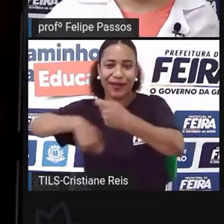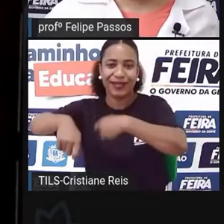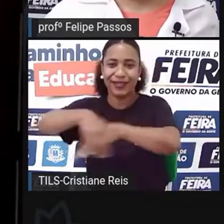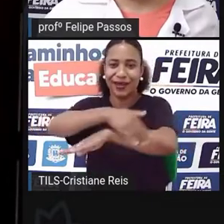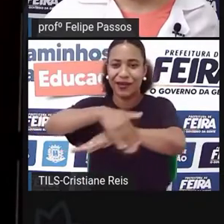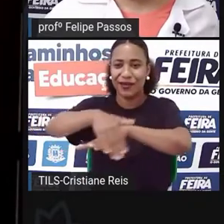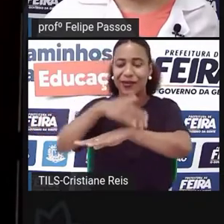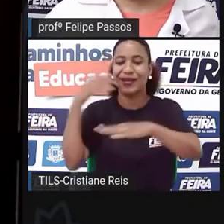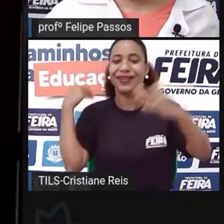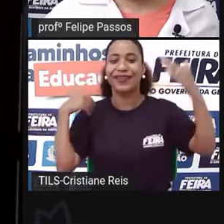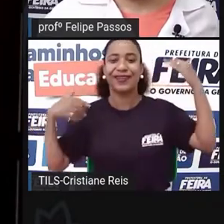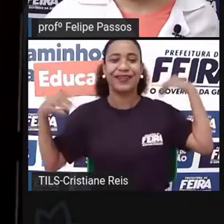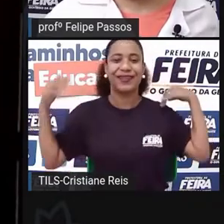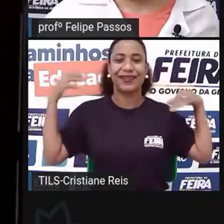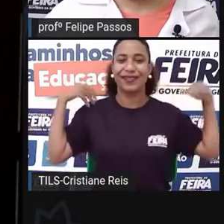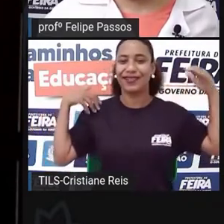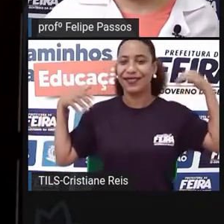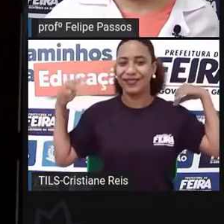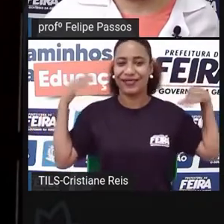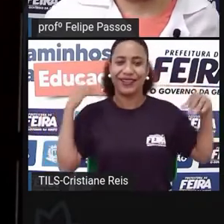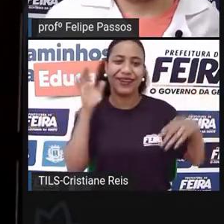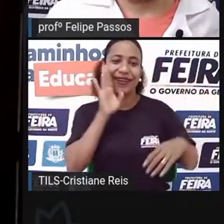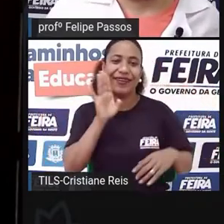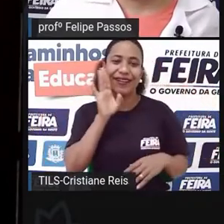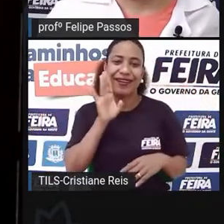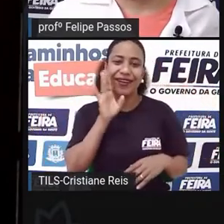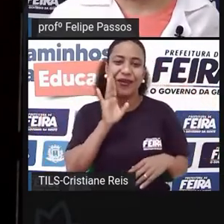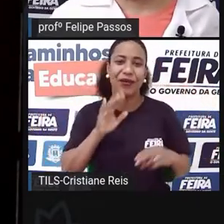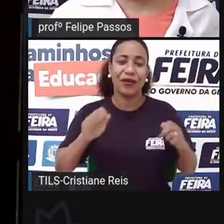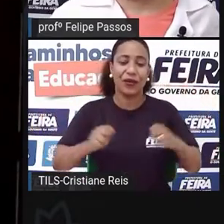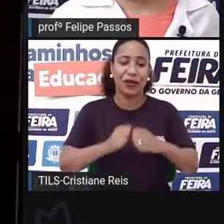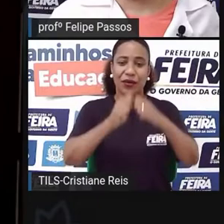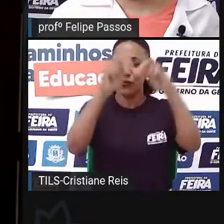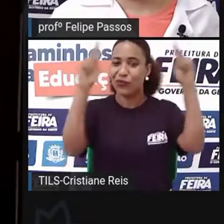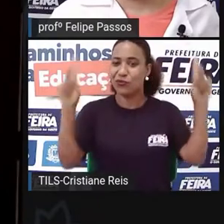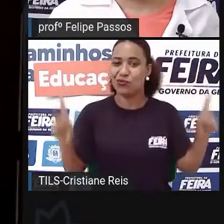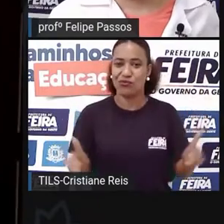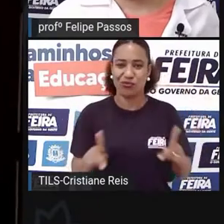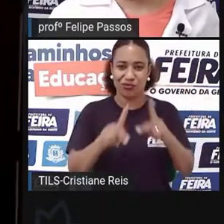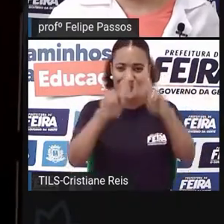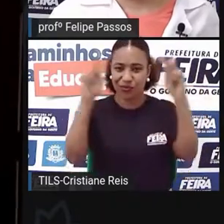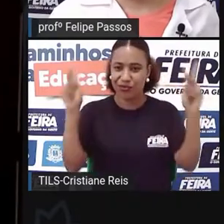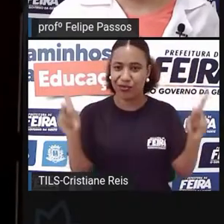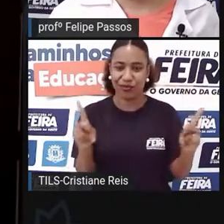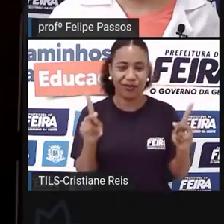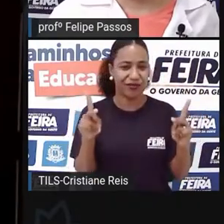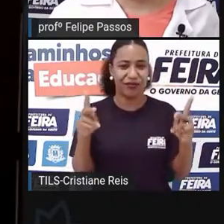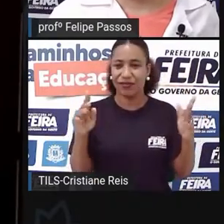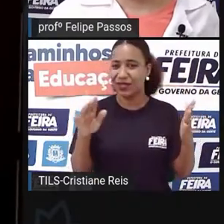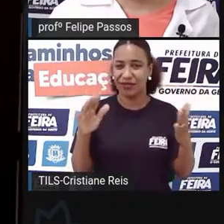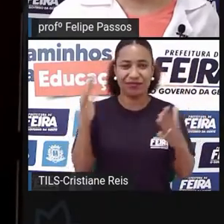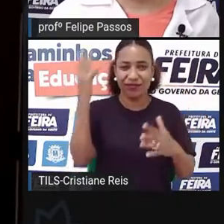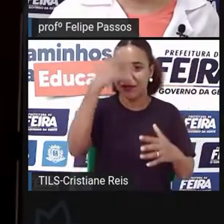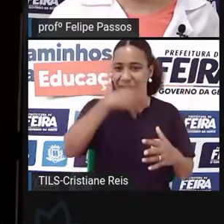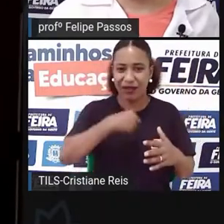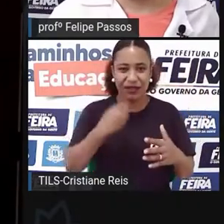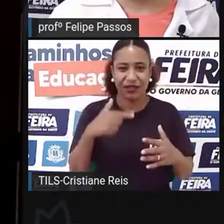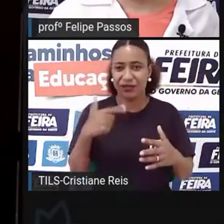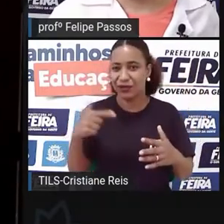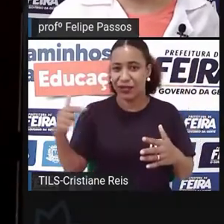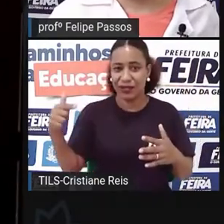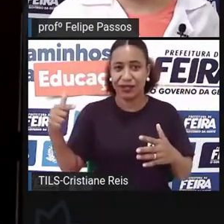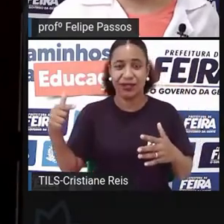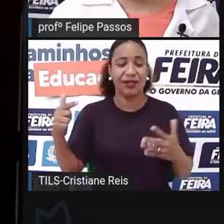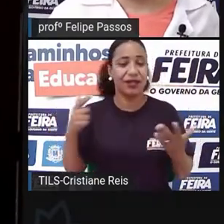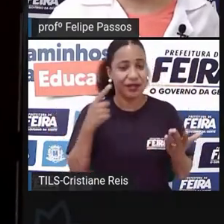do que ideia de shopping. Para mim, é algo fechado, sem circulação de ar, sem beleza, que uma cidade pode trazer para a outra e o